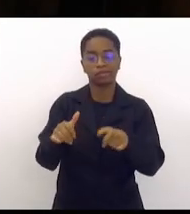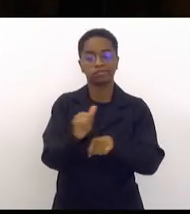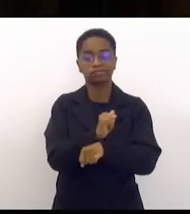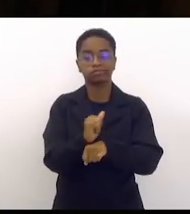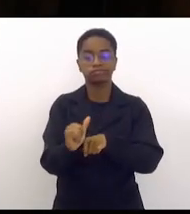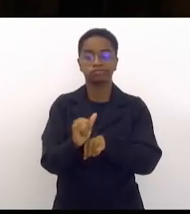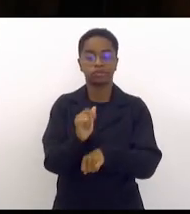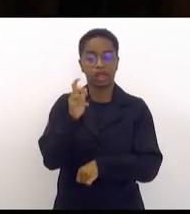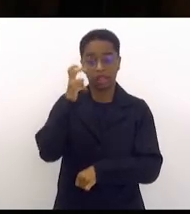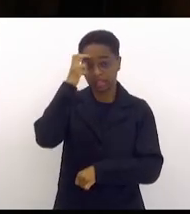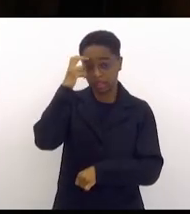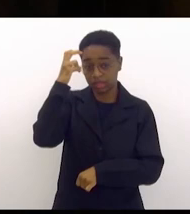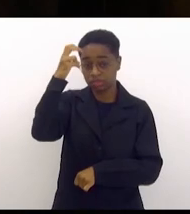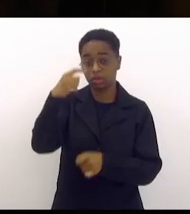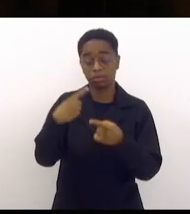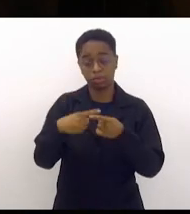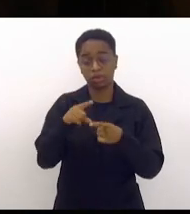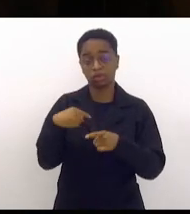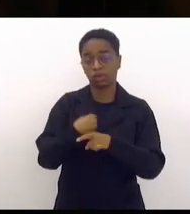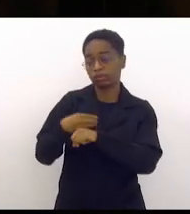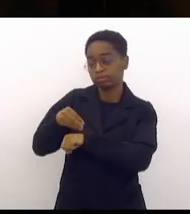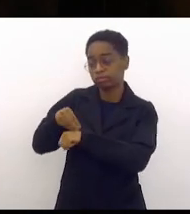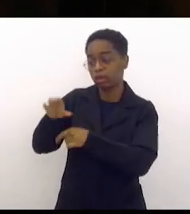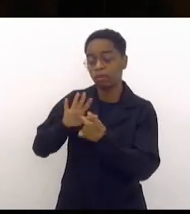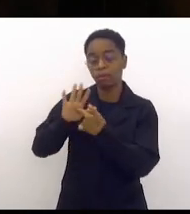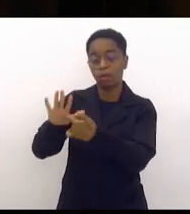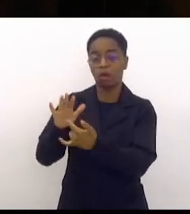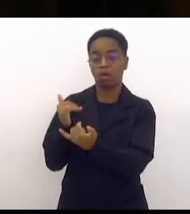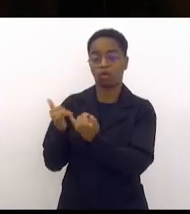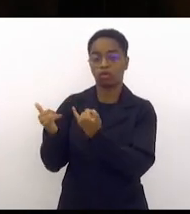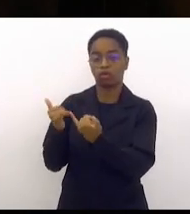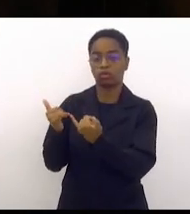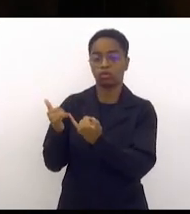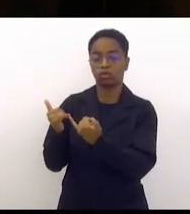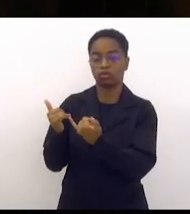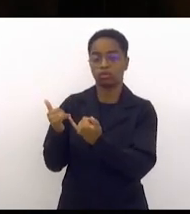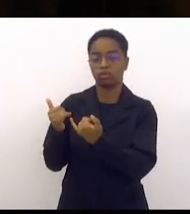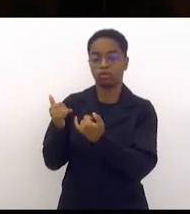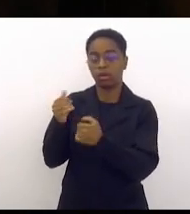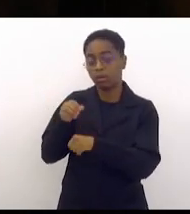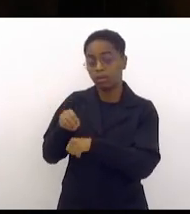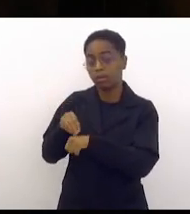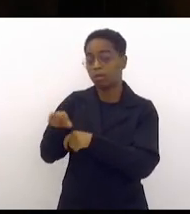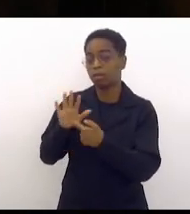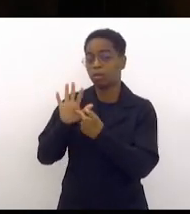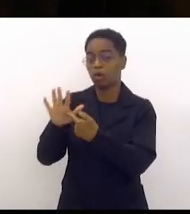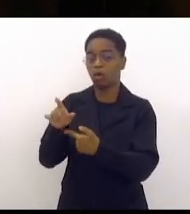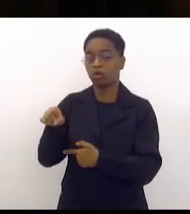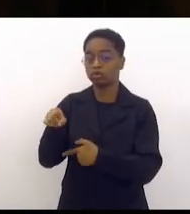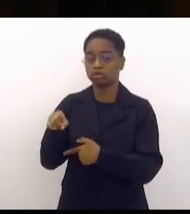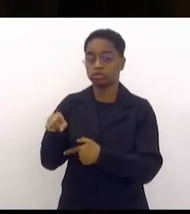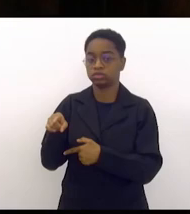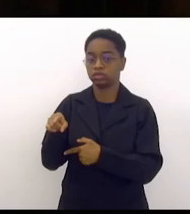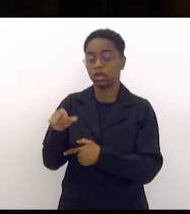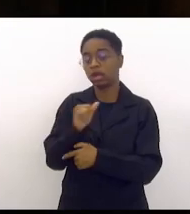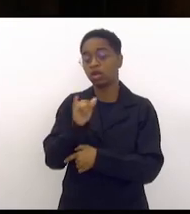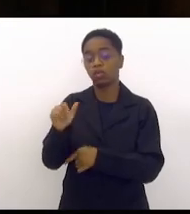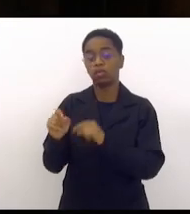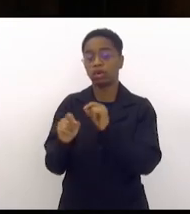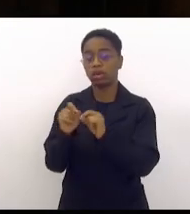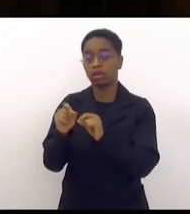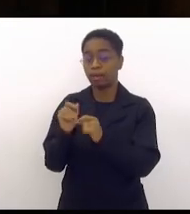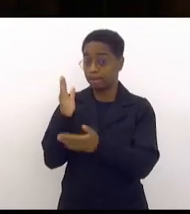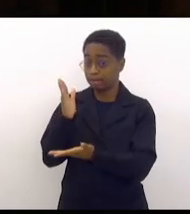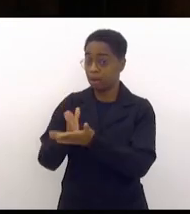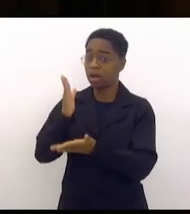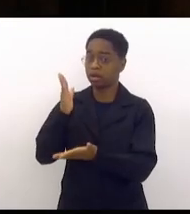possamos mandar o recado mandar o recado para quem de direitos dizer o seguinte para